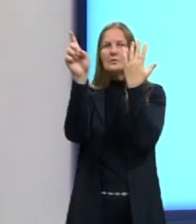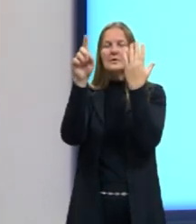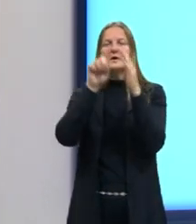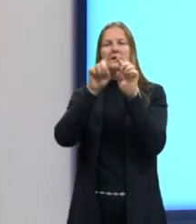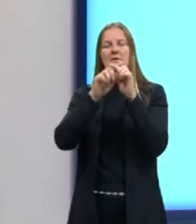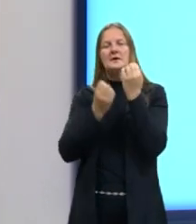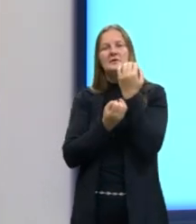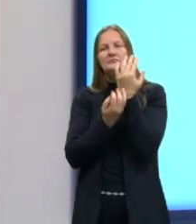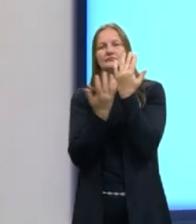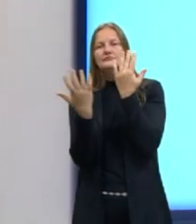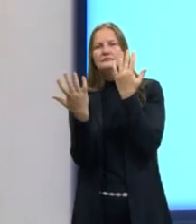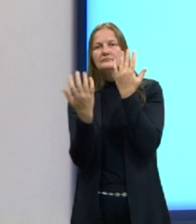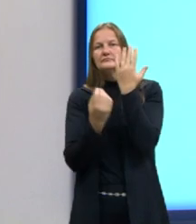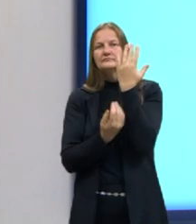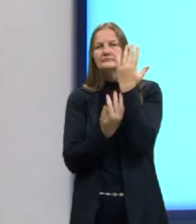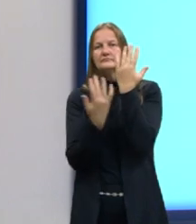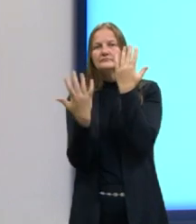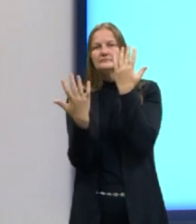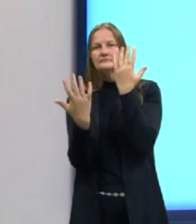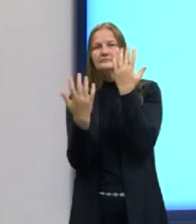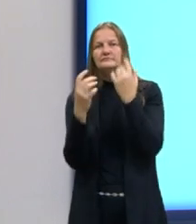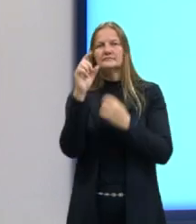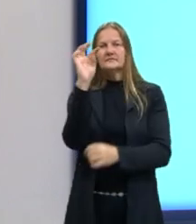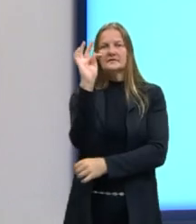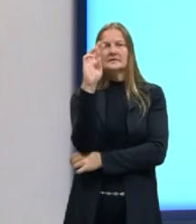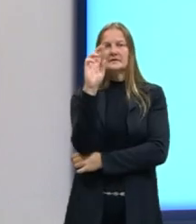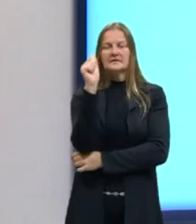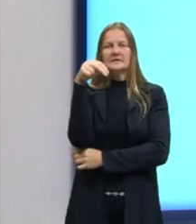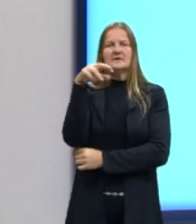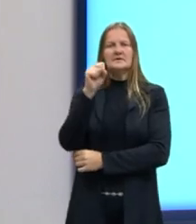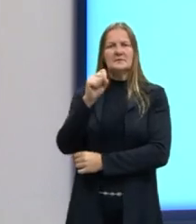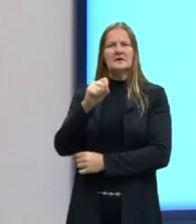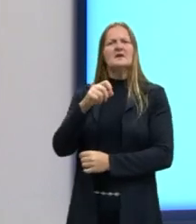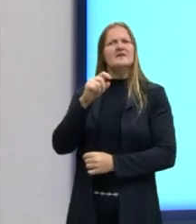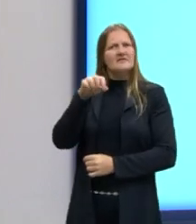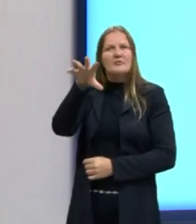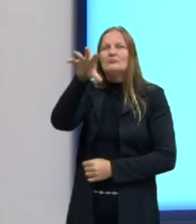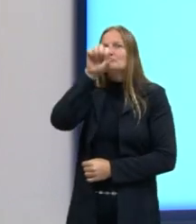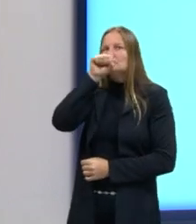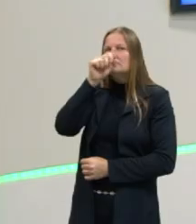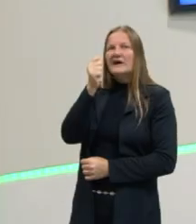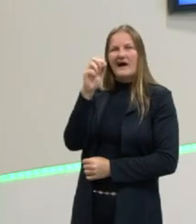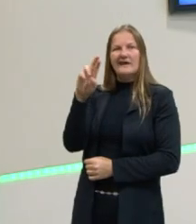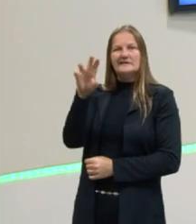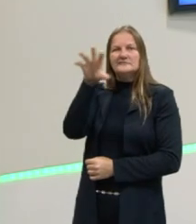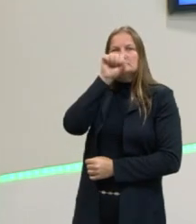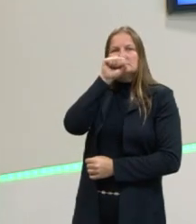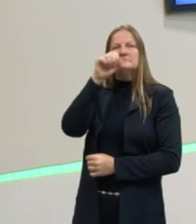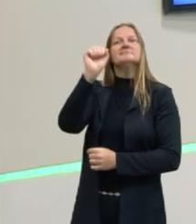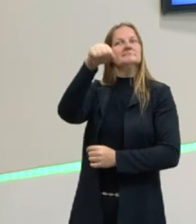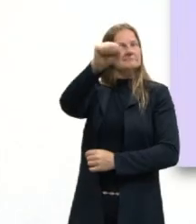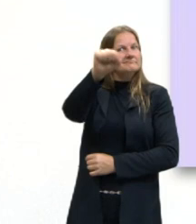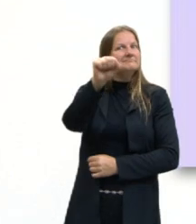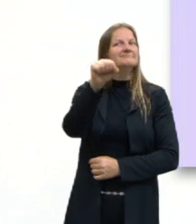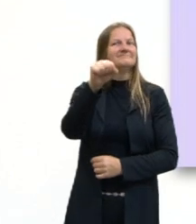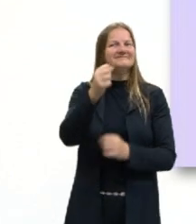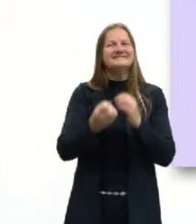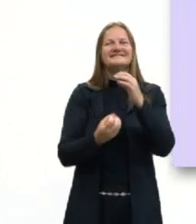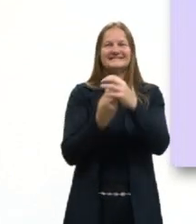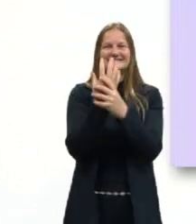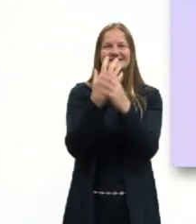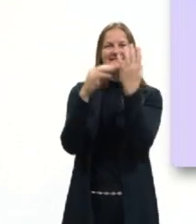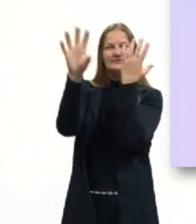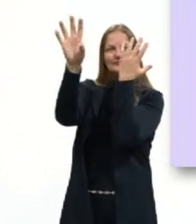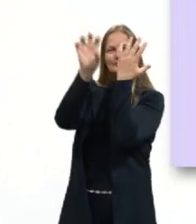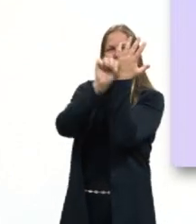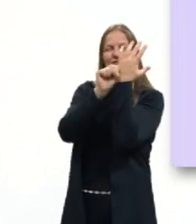da transpiração. Planta respira, professora, eu nem lembrava. Sim, planta respira. É uma